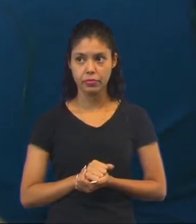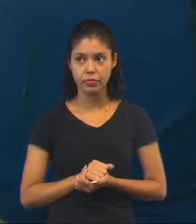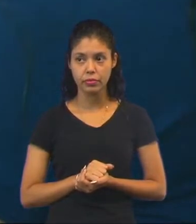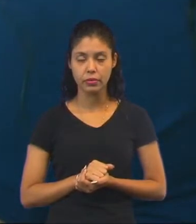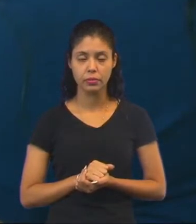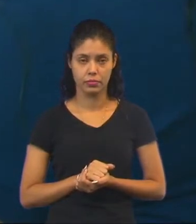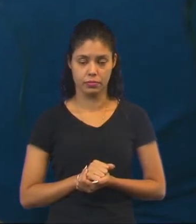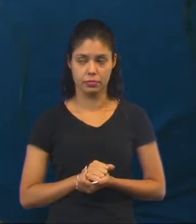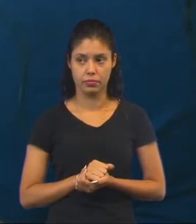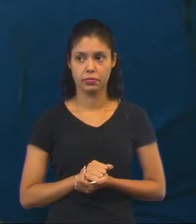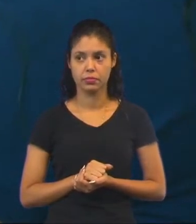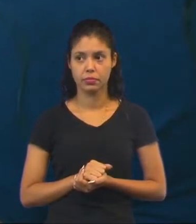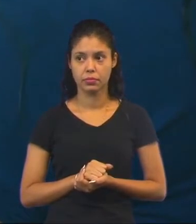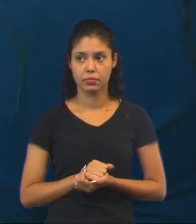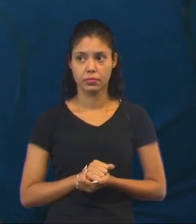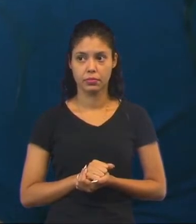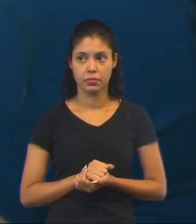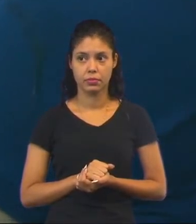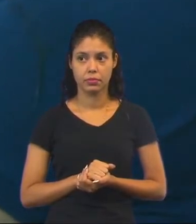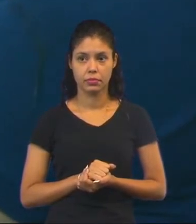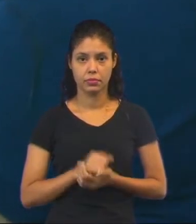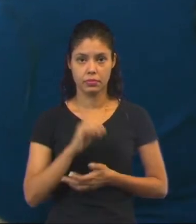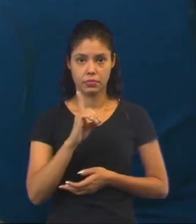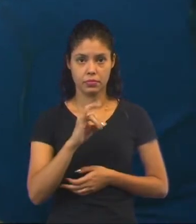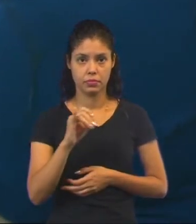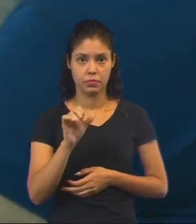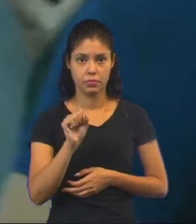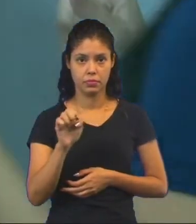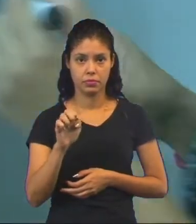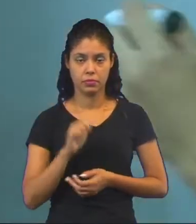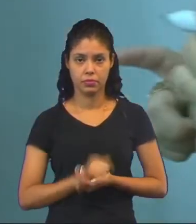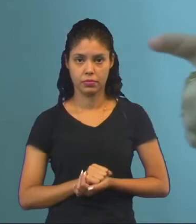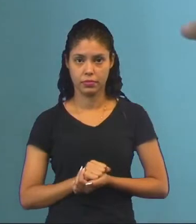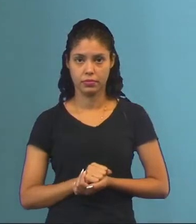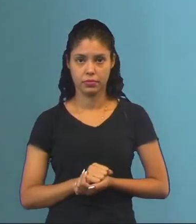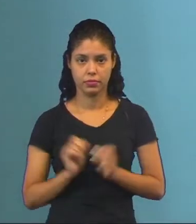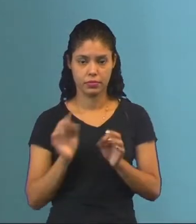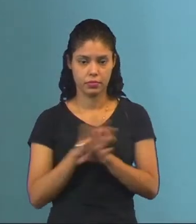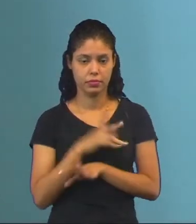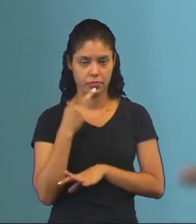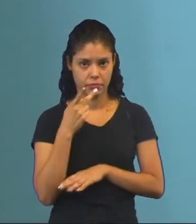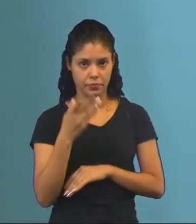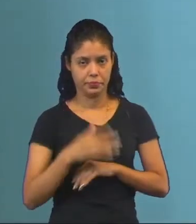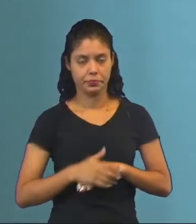Posso colocar aqui, ó. Disse. Acabou de dizer isso, né?